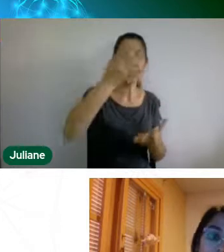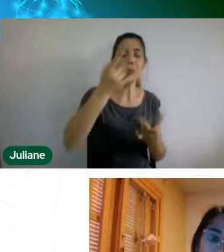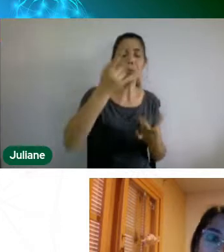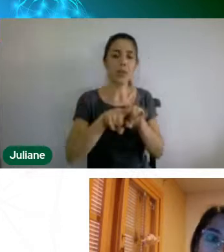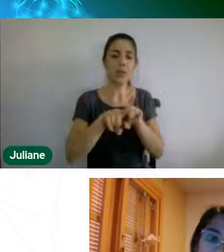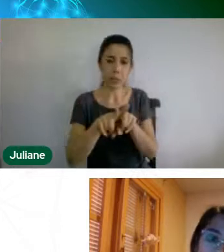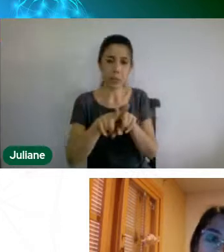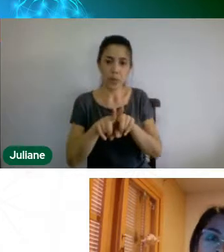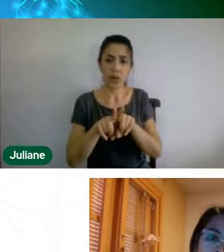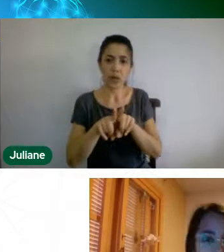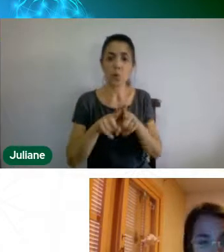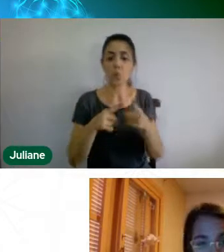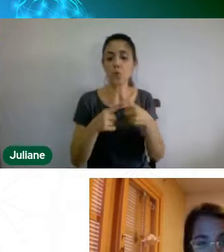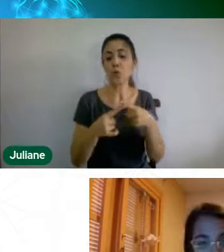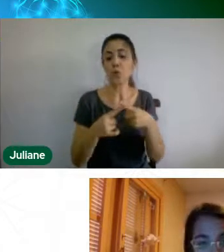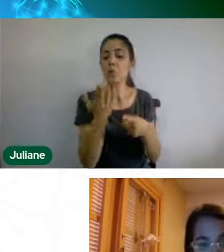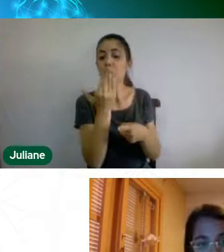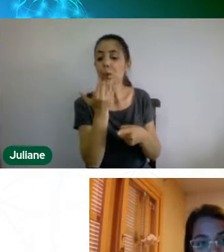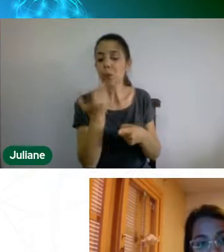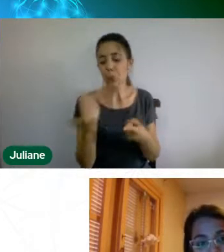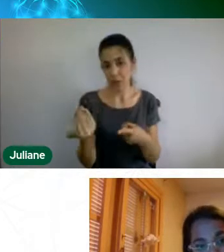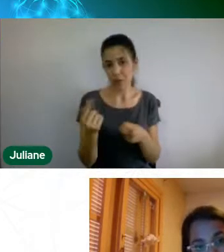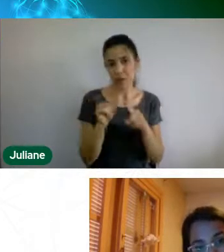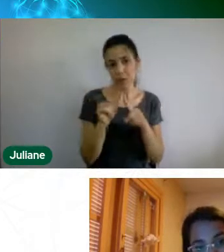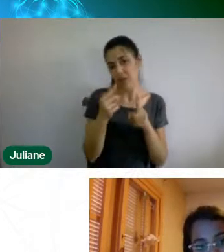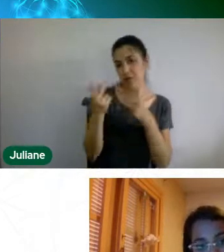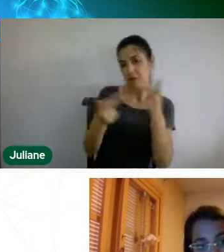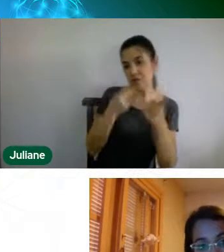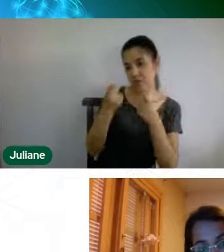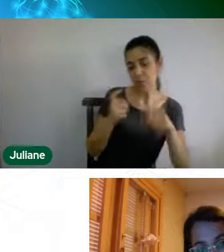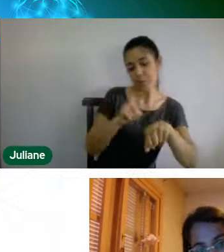colocou em razão do tempo, mas também dá para desenvolver as suas atividades.